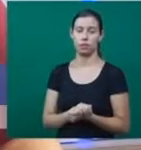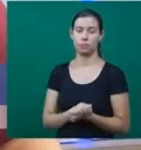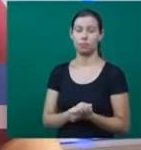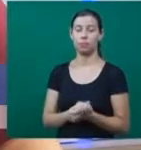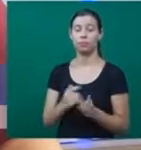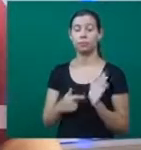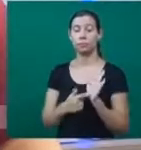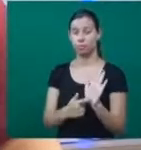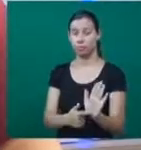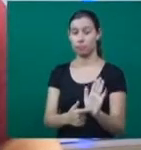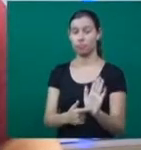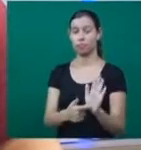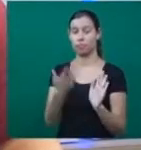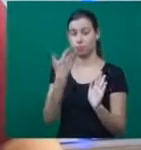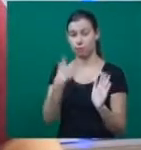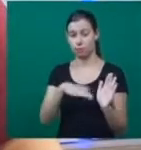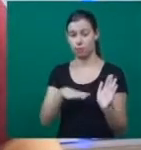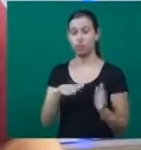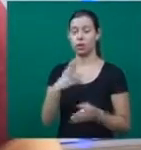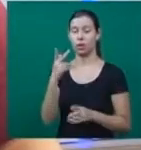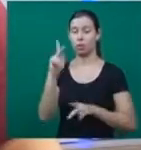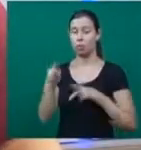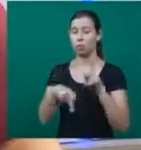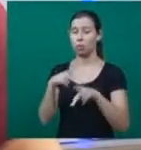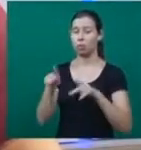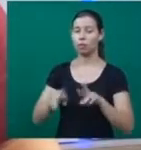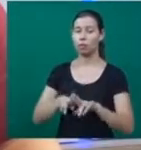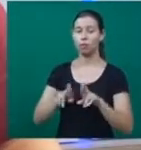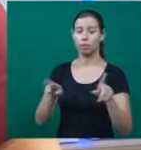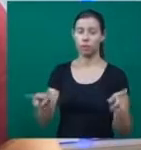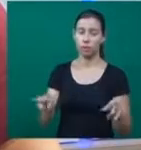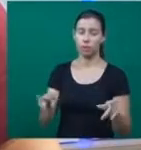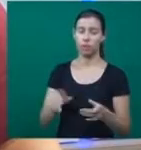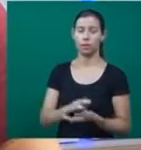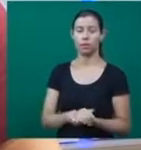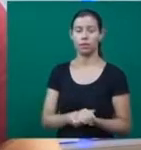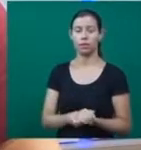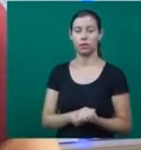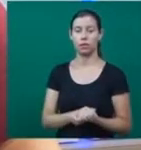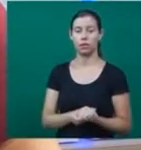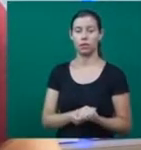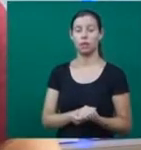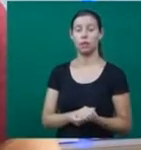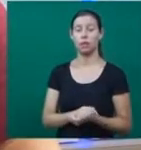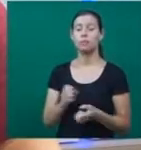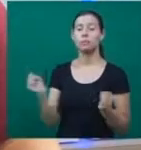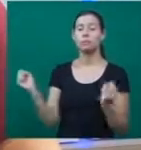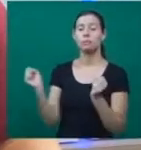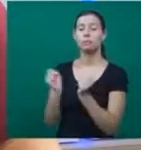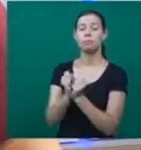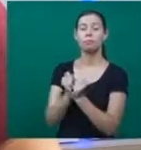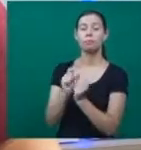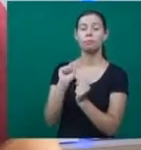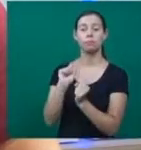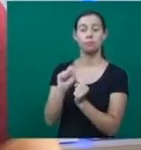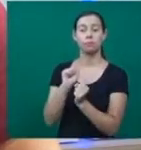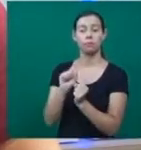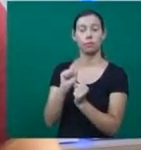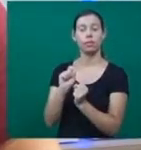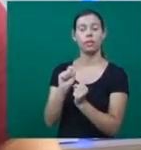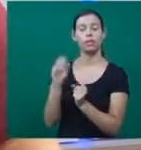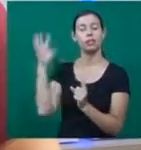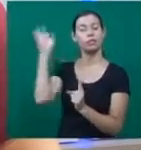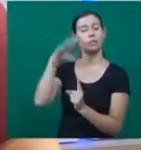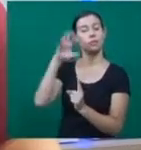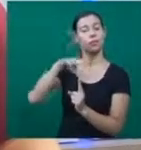desafio, né? Dizer às nossas crianças que existe um povo totalmente diferente do nosso em alguns aspectos, mas tão próximo de nós,